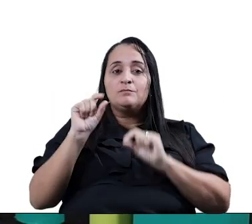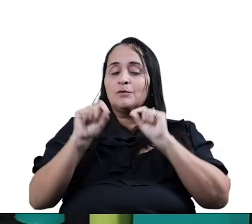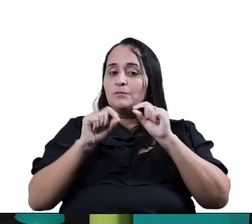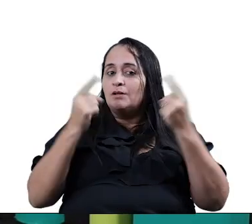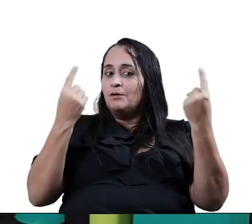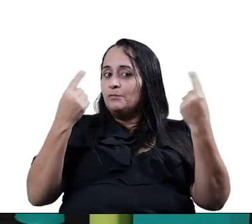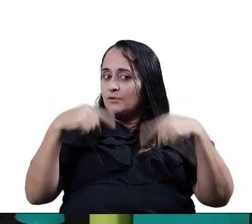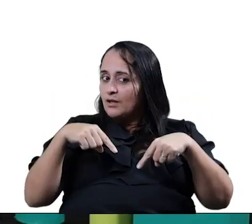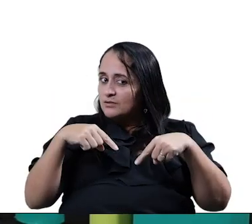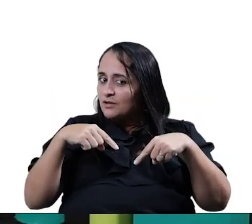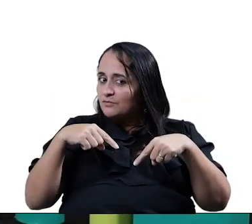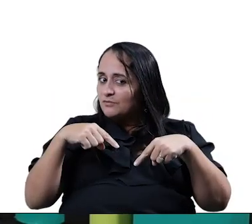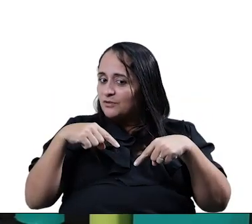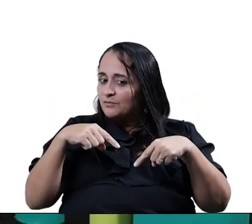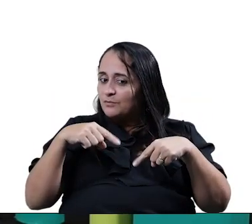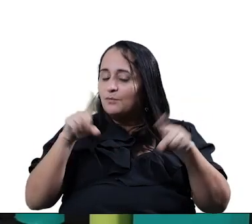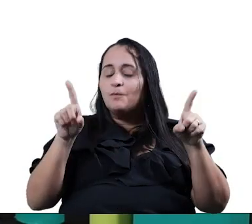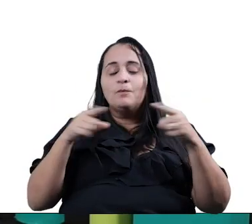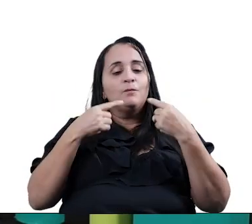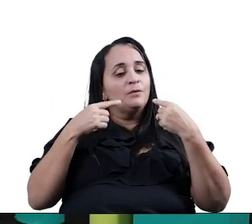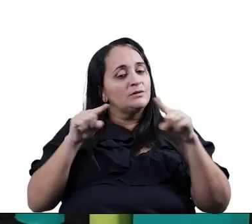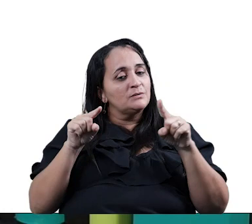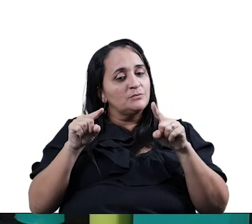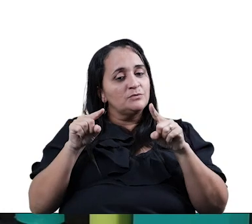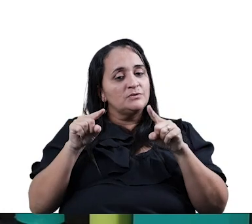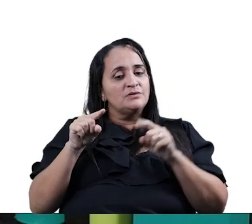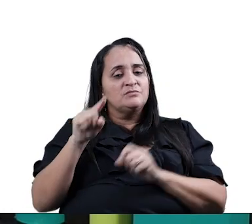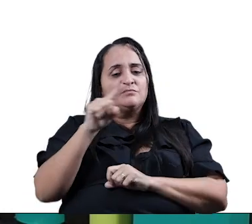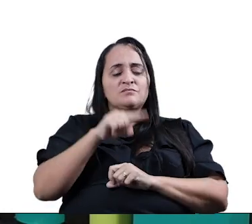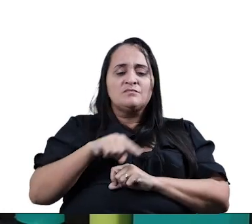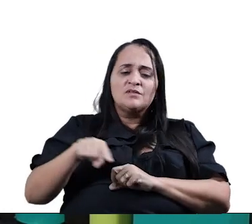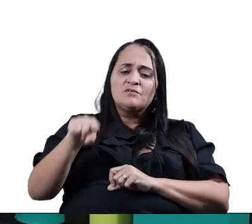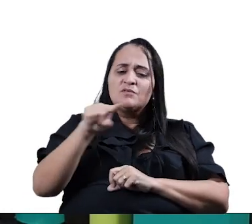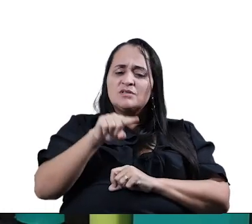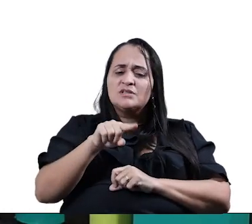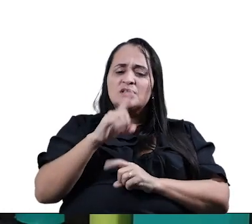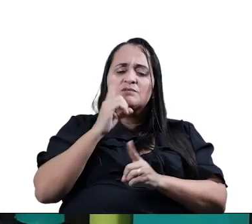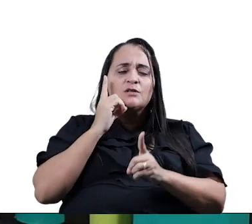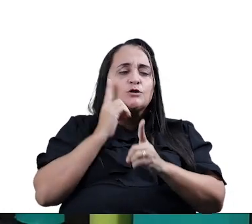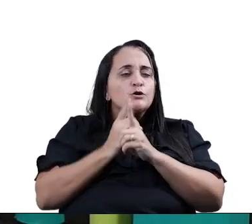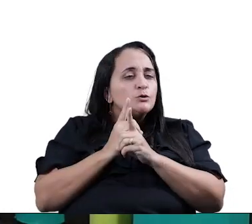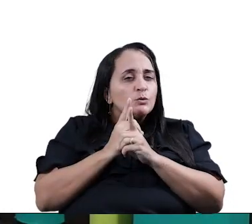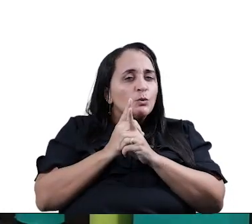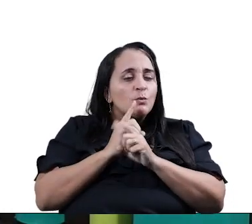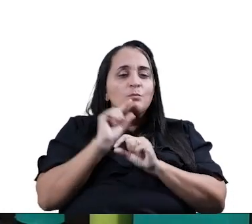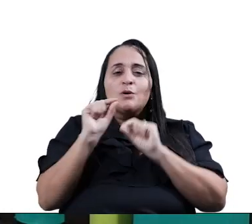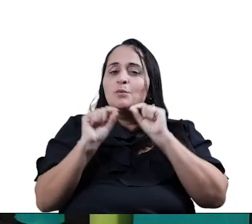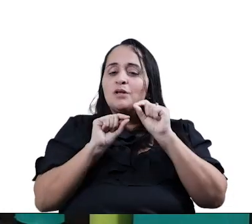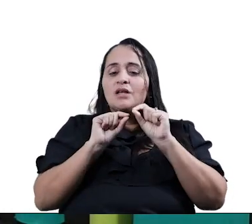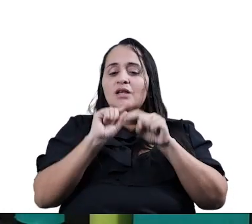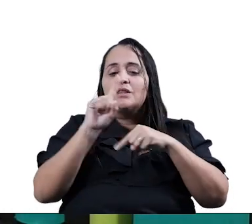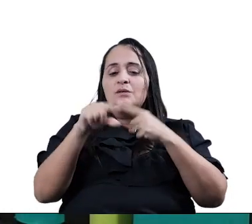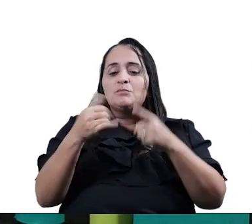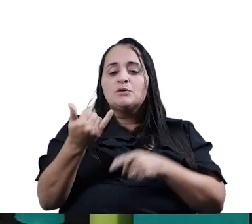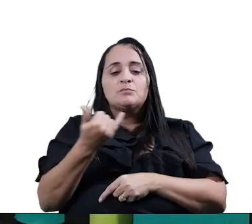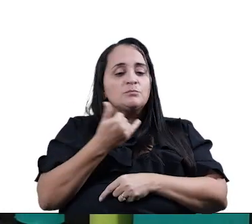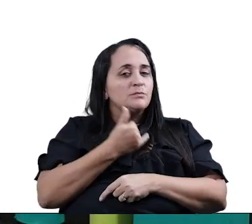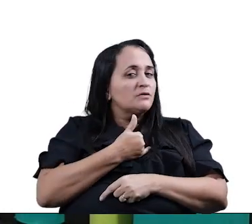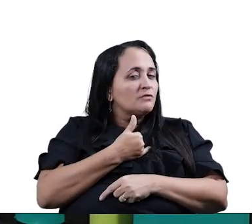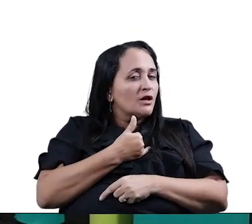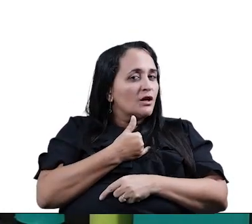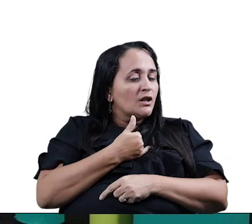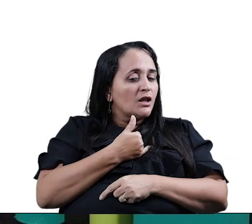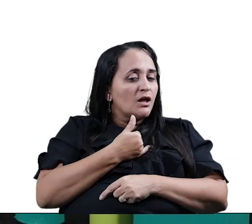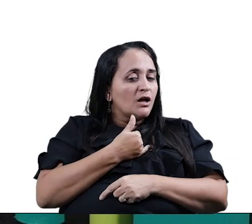fazer um desafio Com esta música E vocês vão ter que descobrir Me contar Se